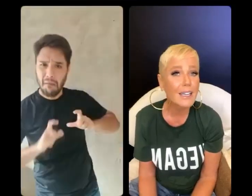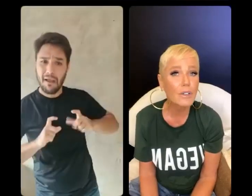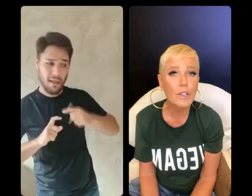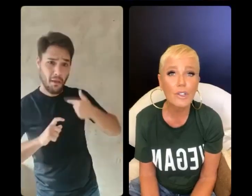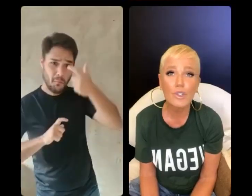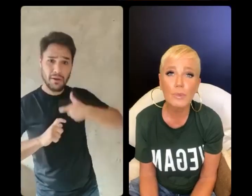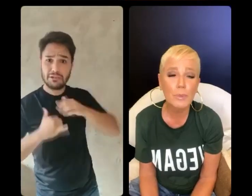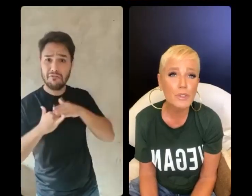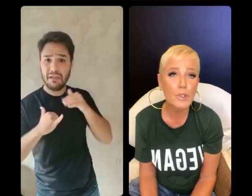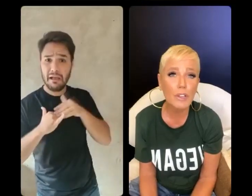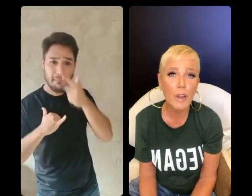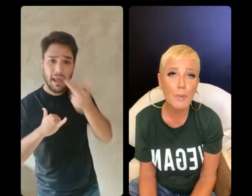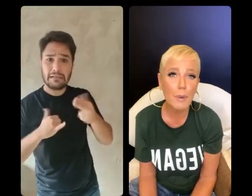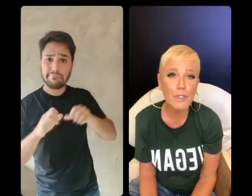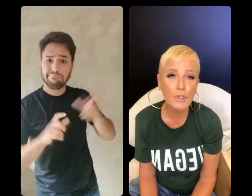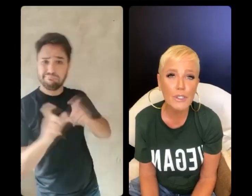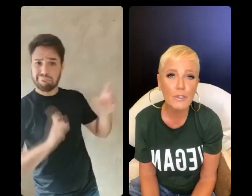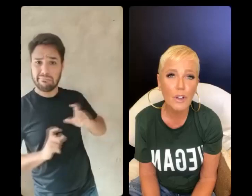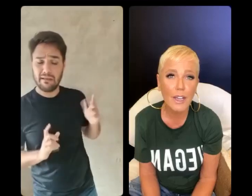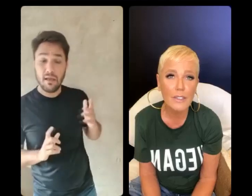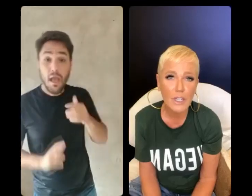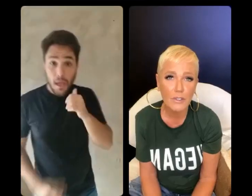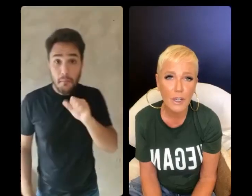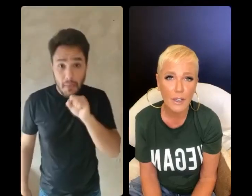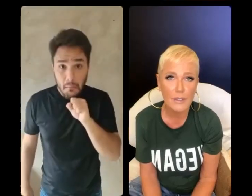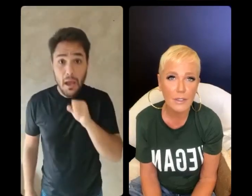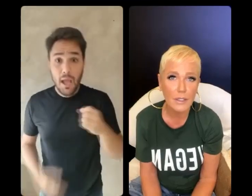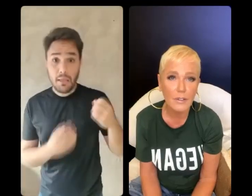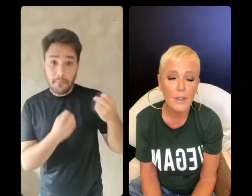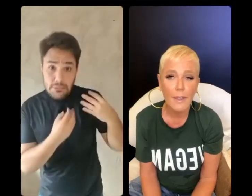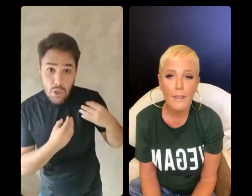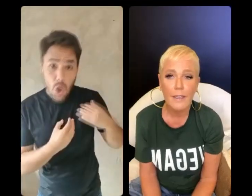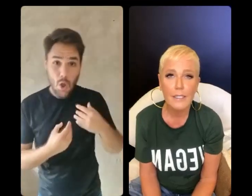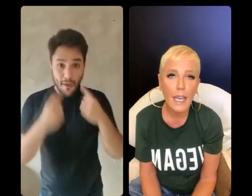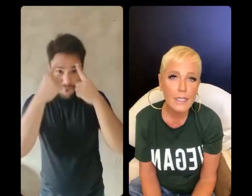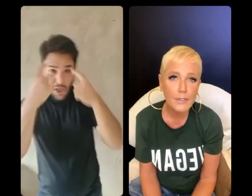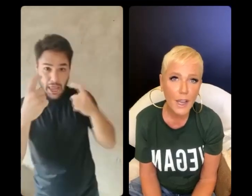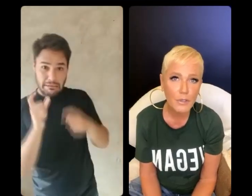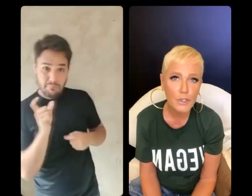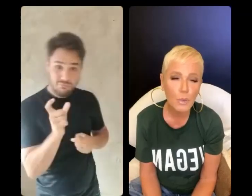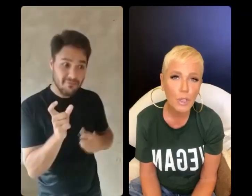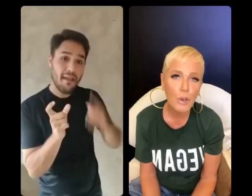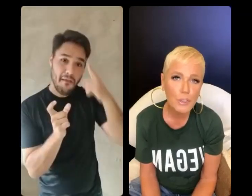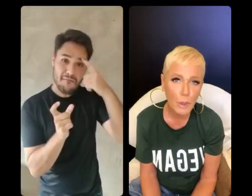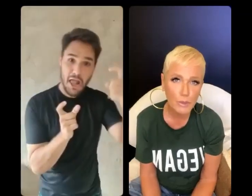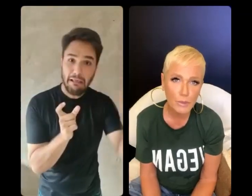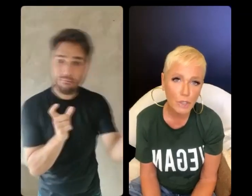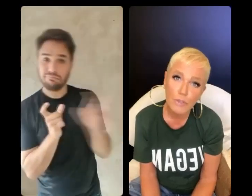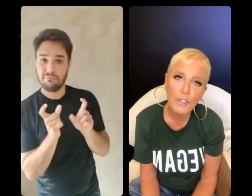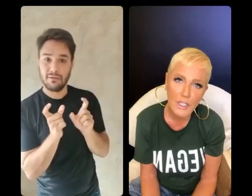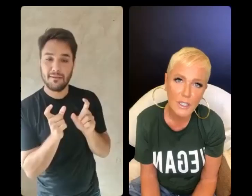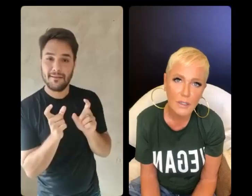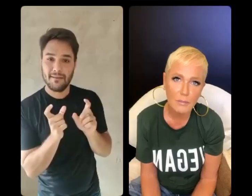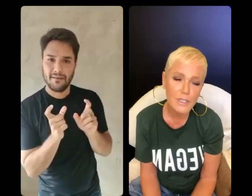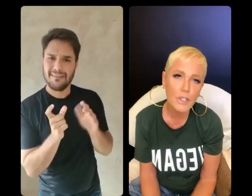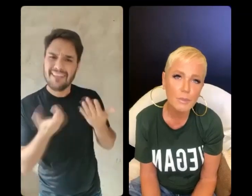sou o tipo de pessoa que a minha mãe me ensinou assim, violência gera violência. Então, se elas falam isso comigo, eu respondo. Eu